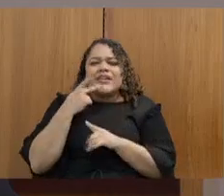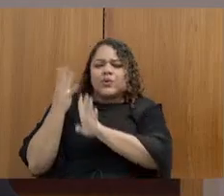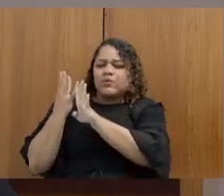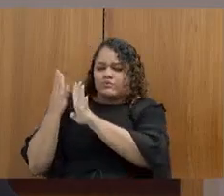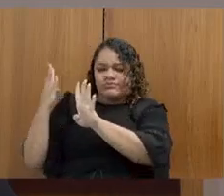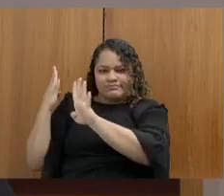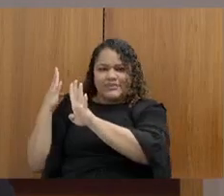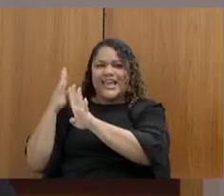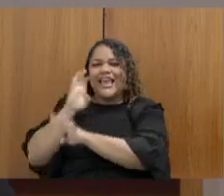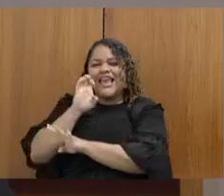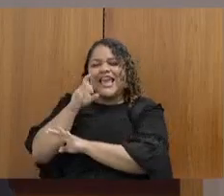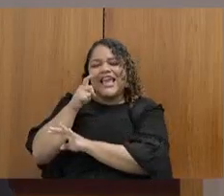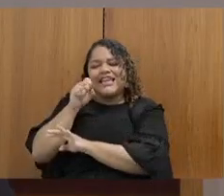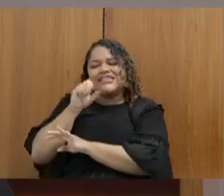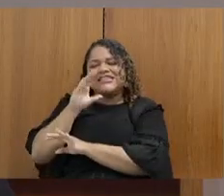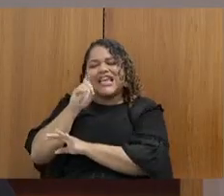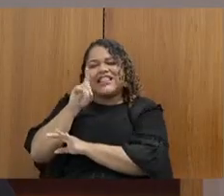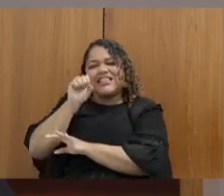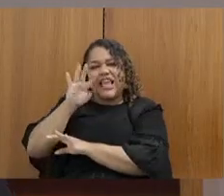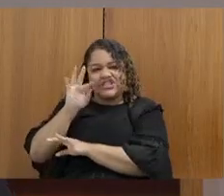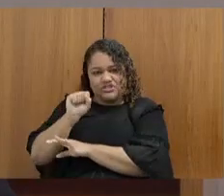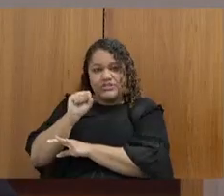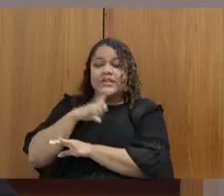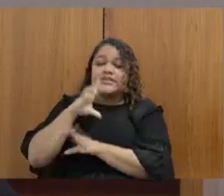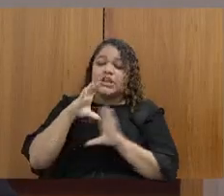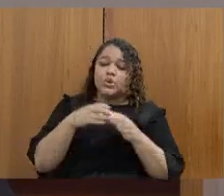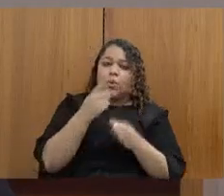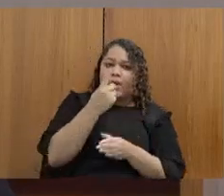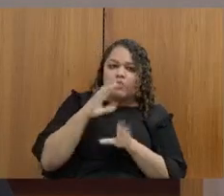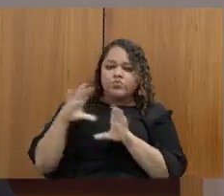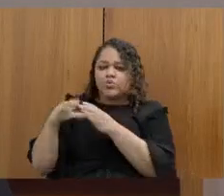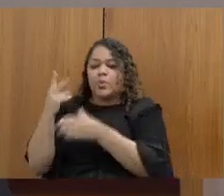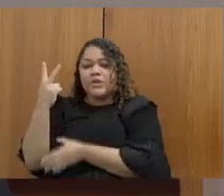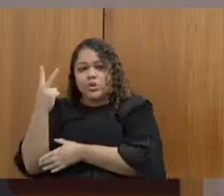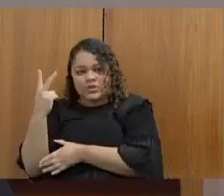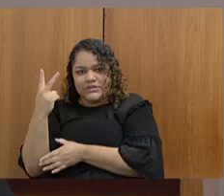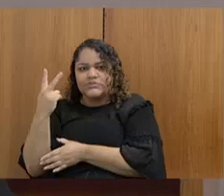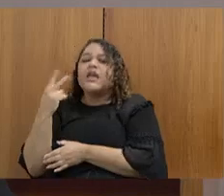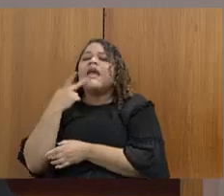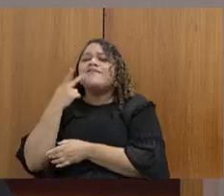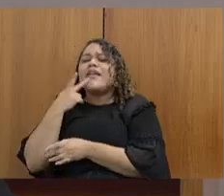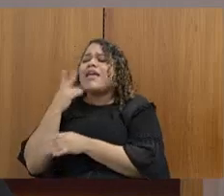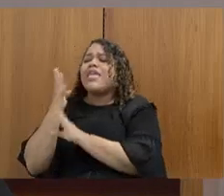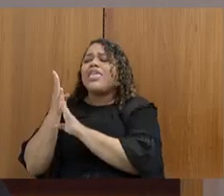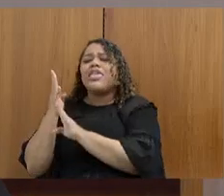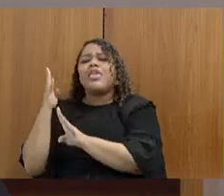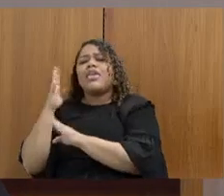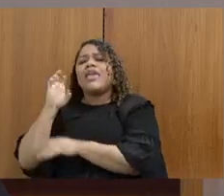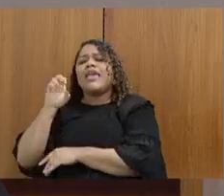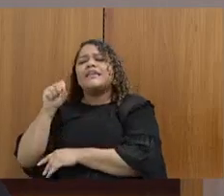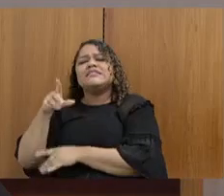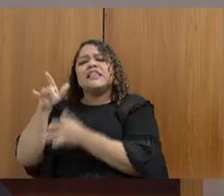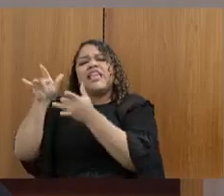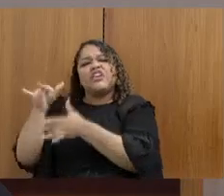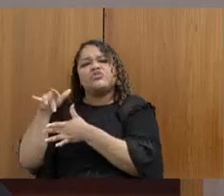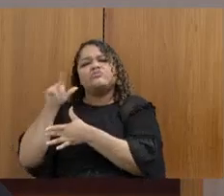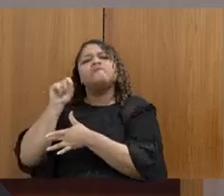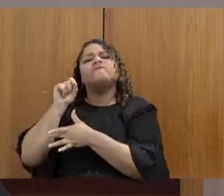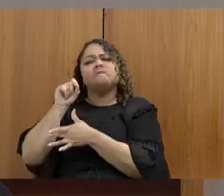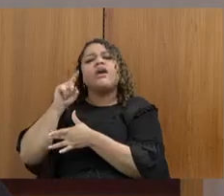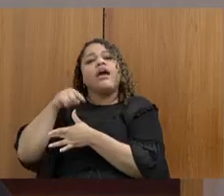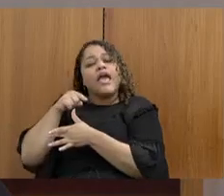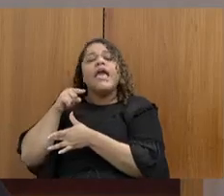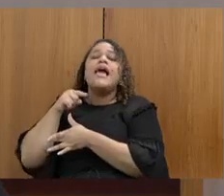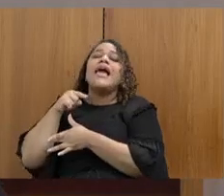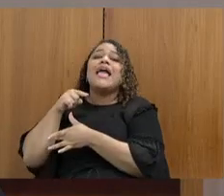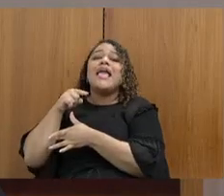duas turmas em andamento, a turma 1 e a turma 2, e, quando a gente fala de excedentes, os excedentes vão fazer parte de um grupo, que é o